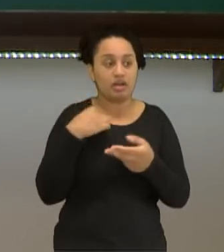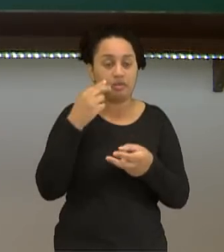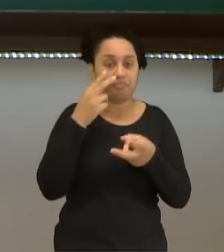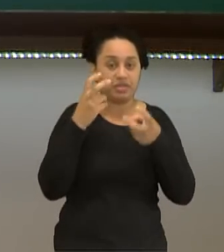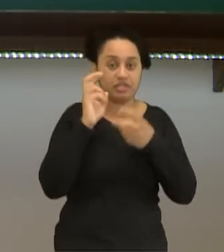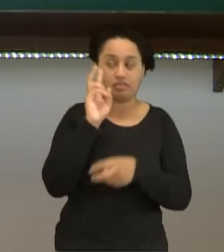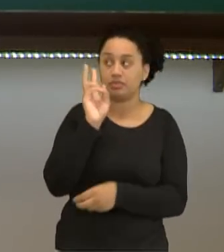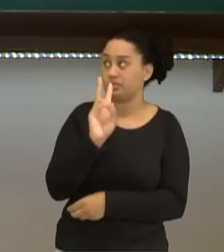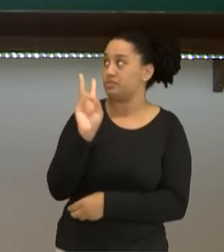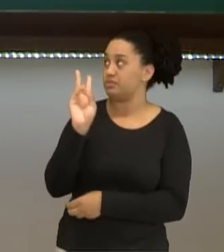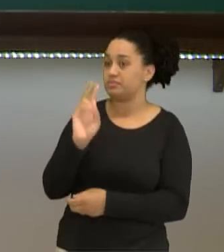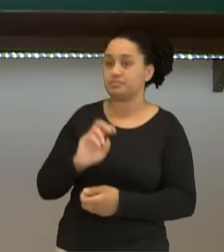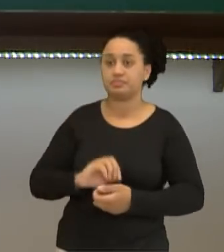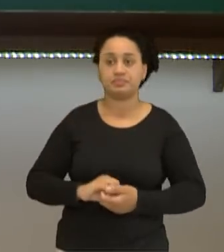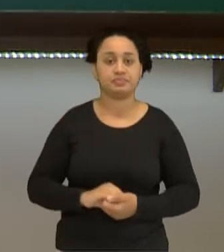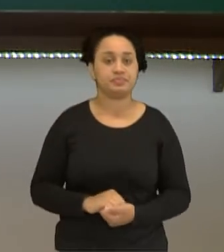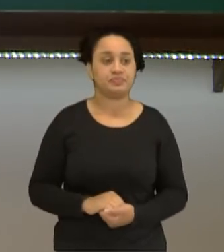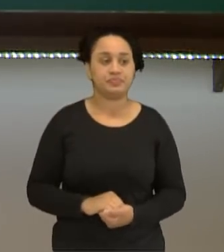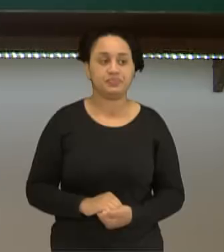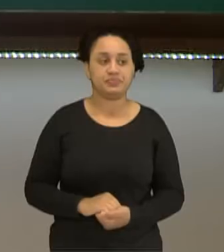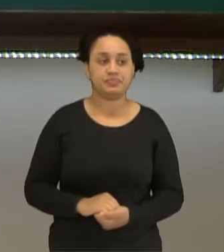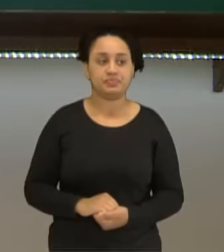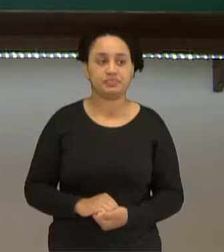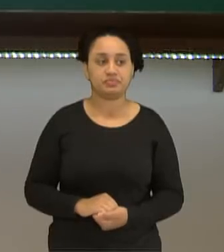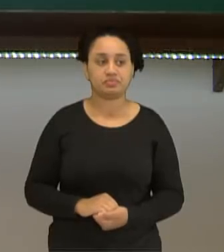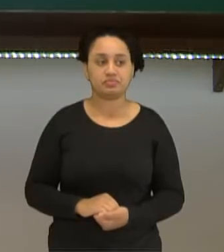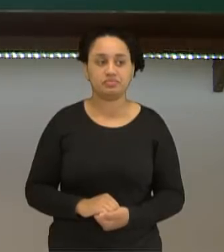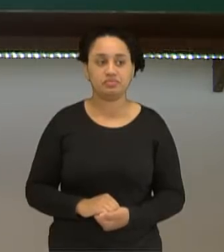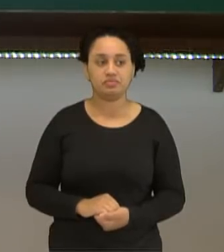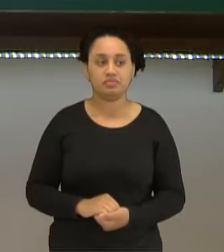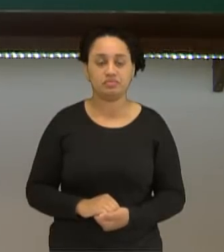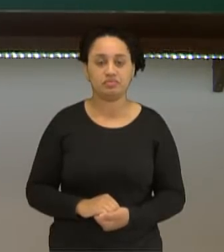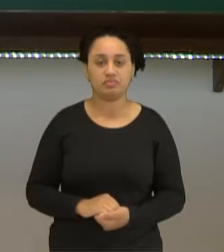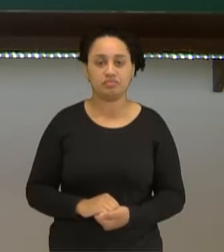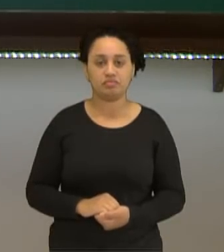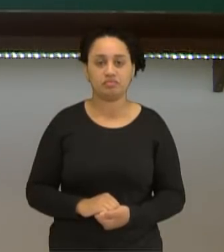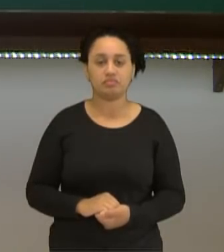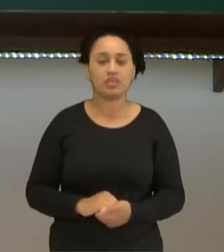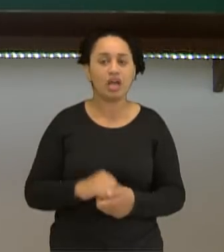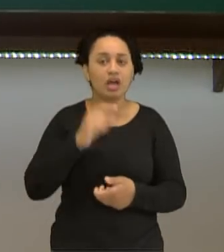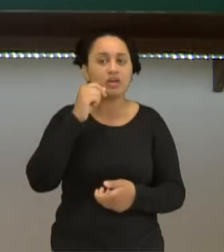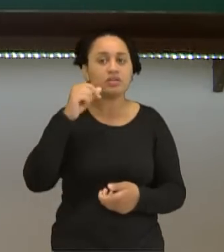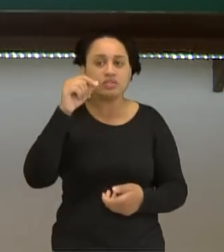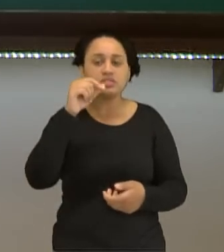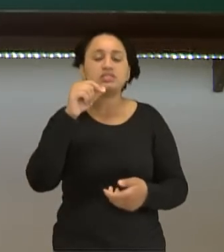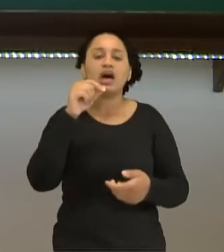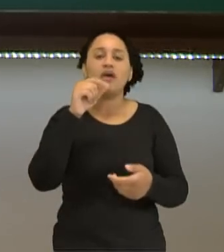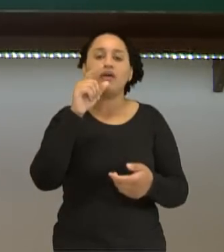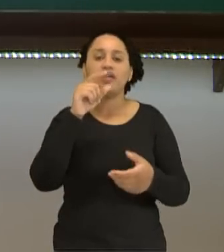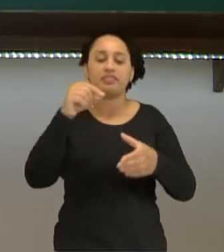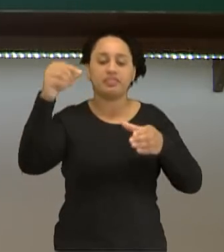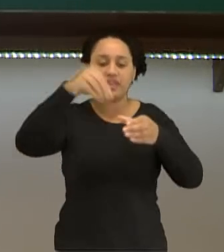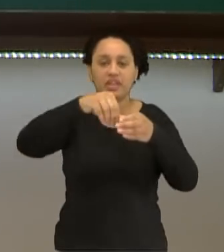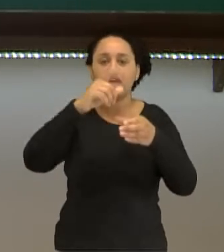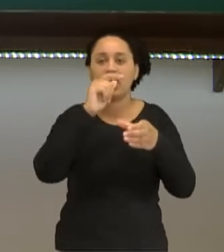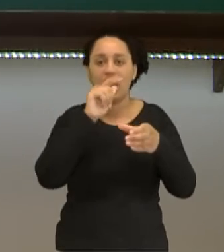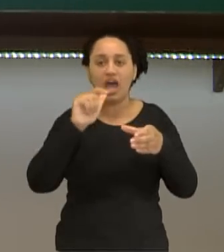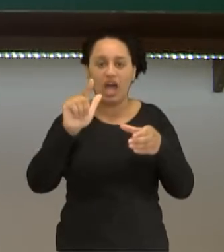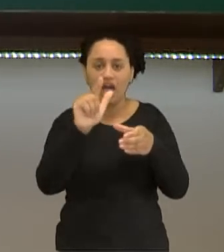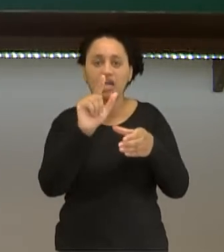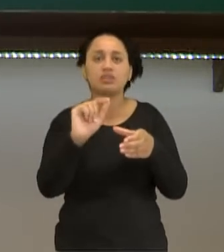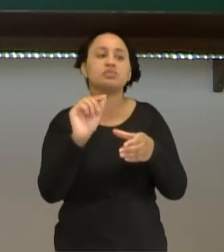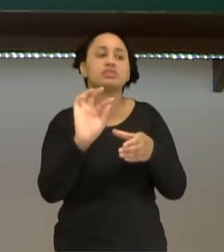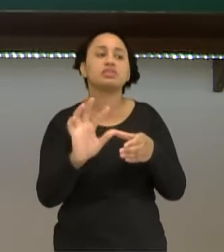colocar lá no recipiente com água. No momento em que o sal tiver contato com a água, vai acontecer